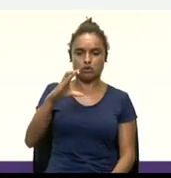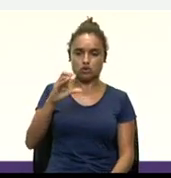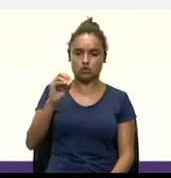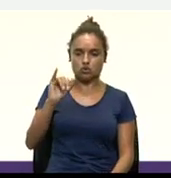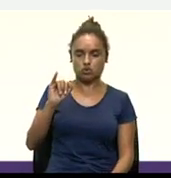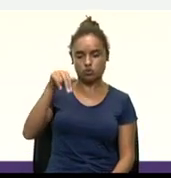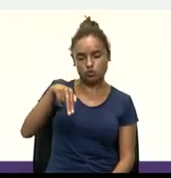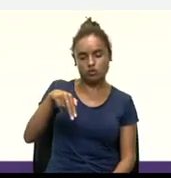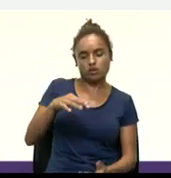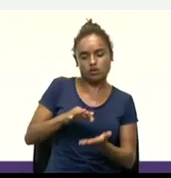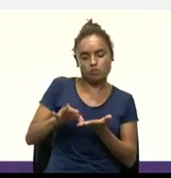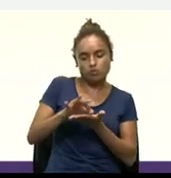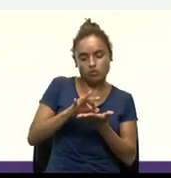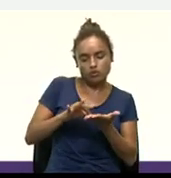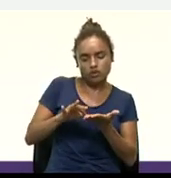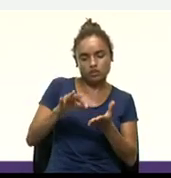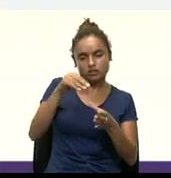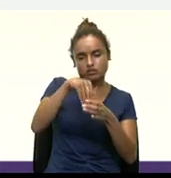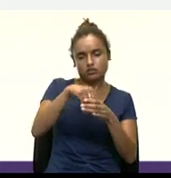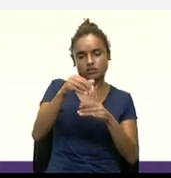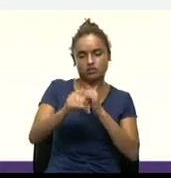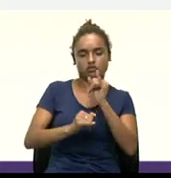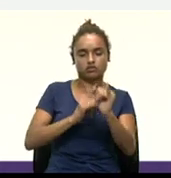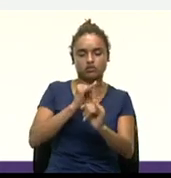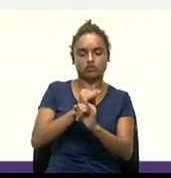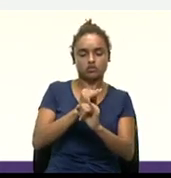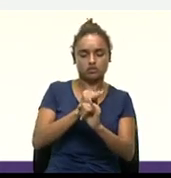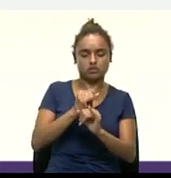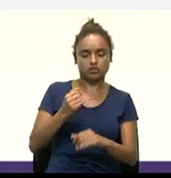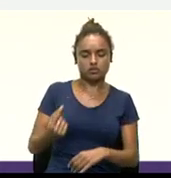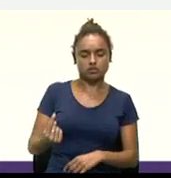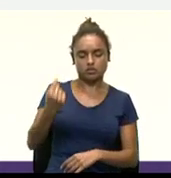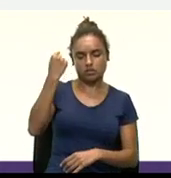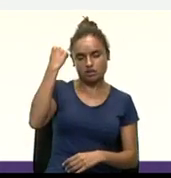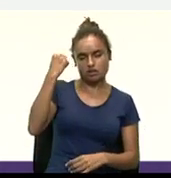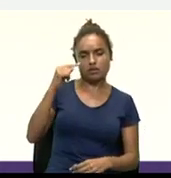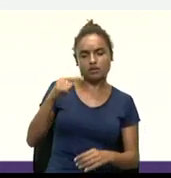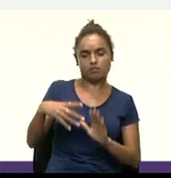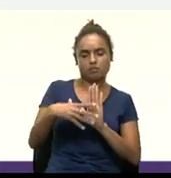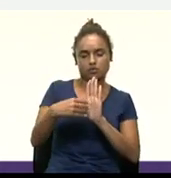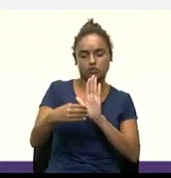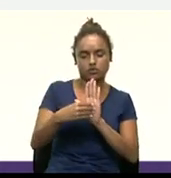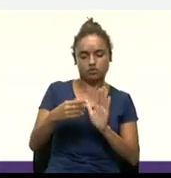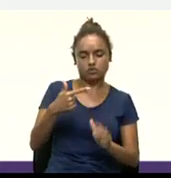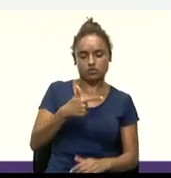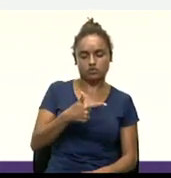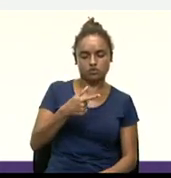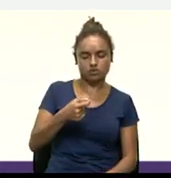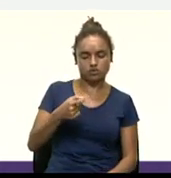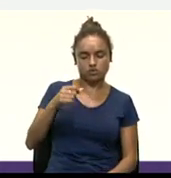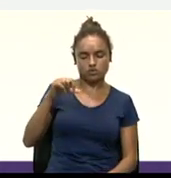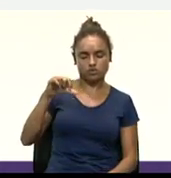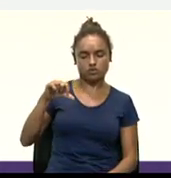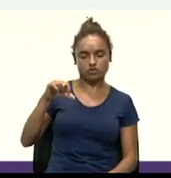Desde então, desde 2009, o Bitcoin é um sistema que funciona